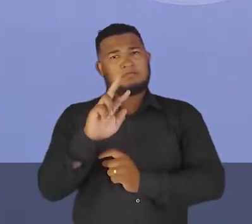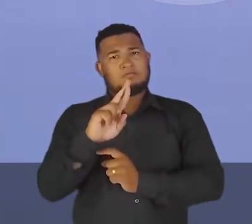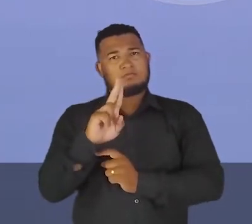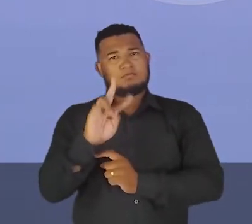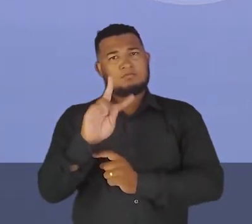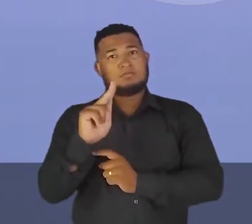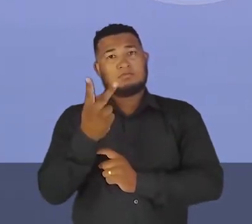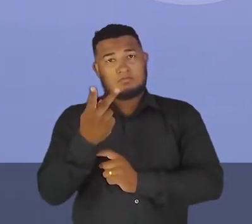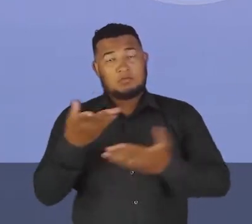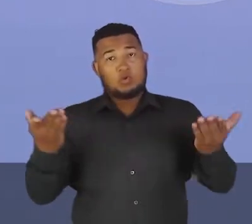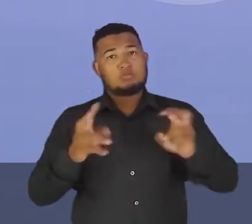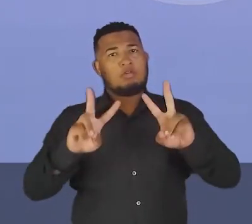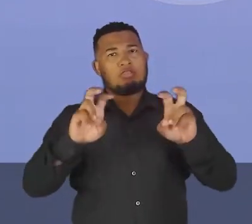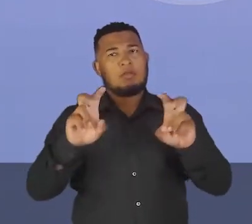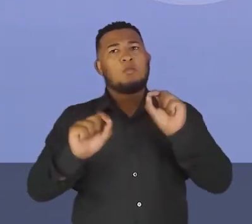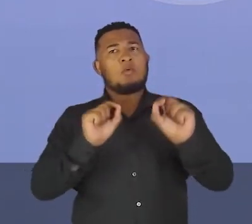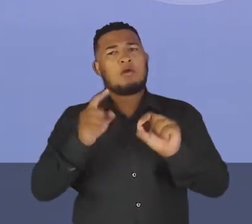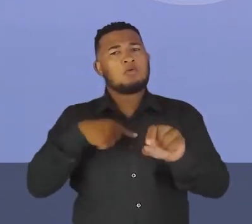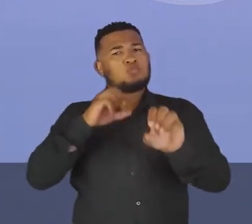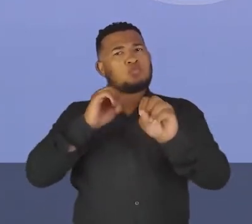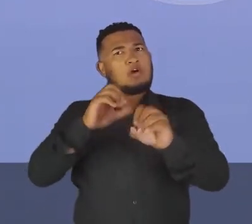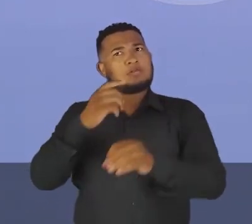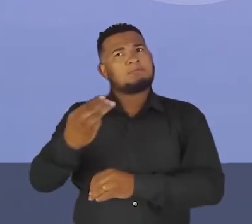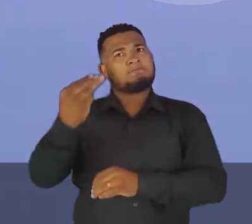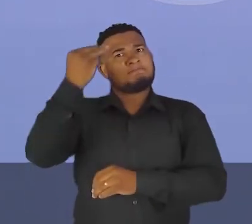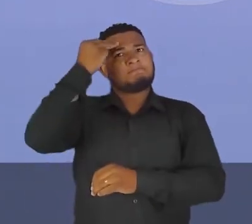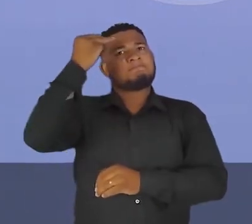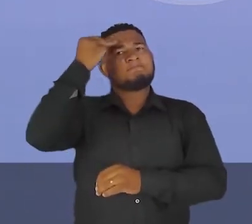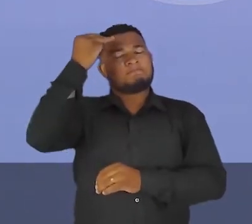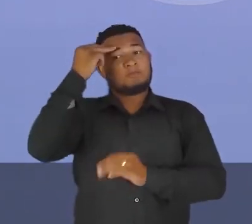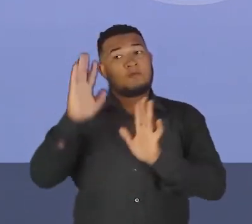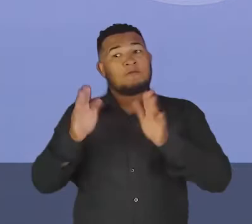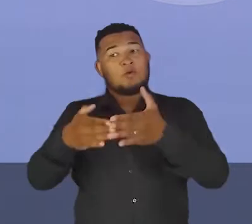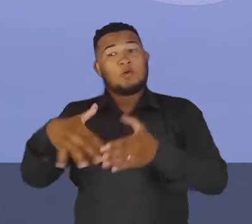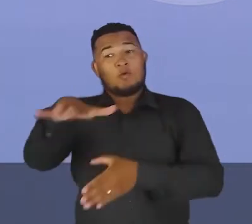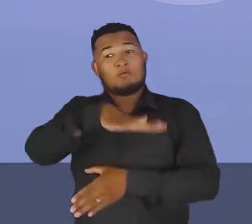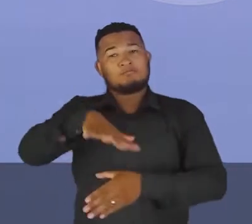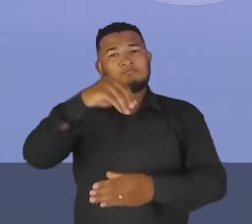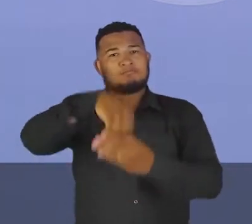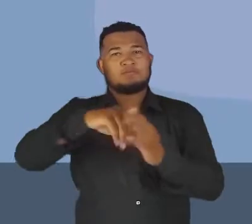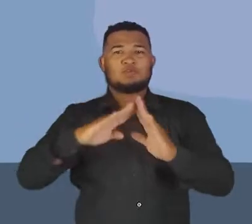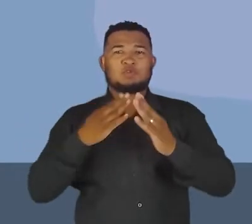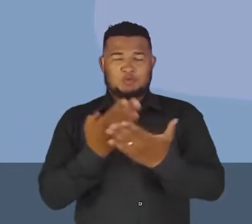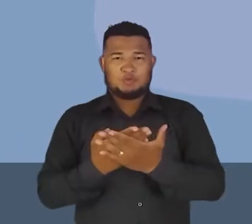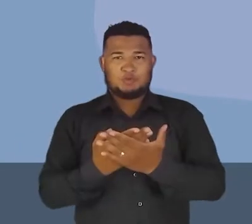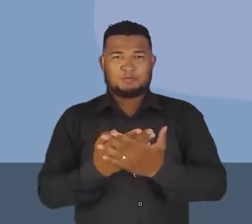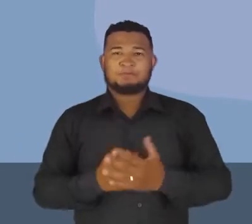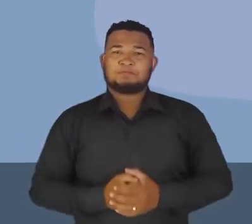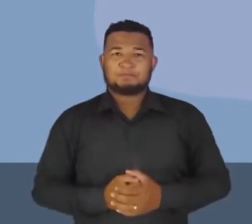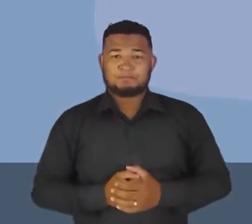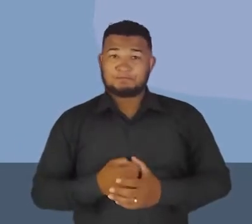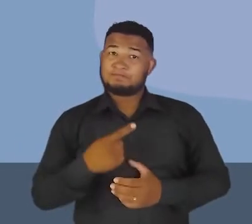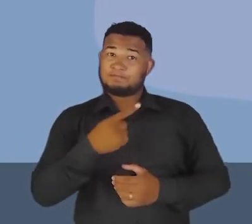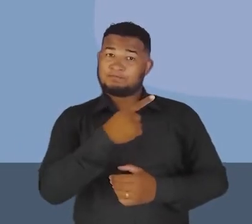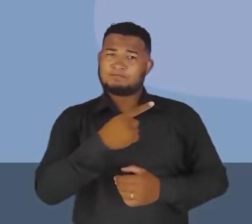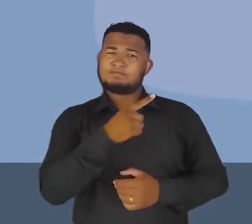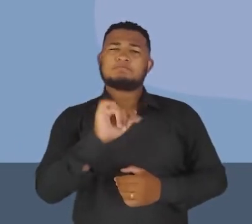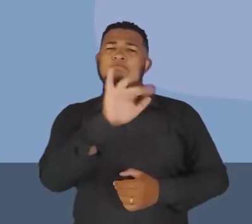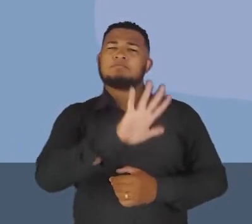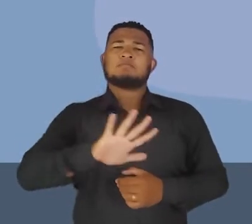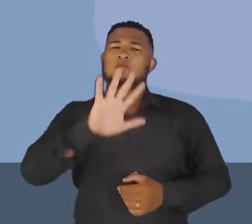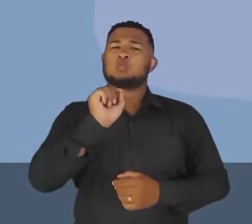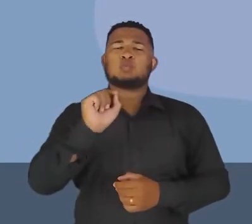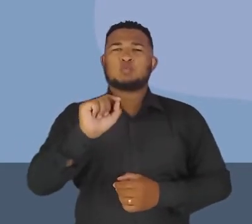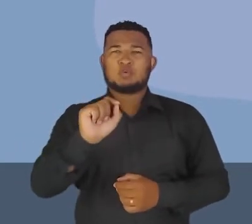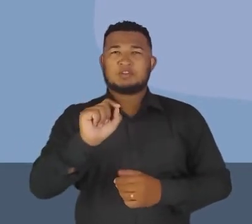hoje é educação ambiental com foco para o espaço nas escolas. Olha para a telinha, coloquei para vocês essa imagem aqui